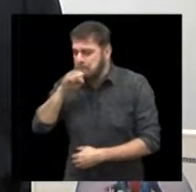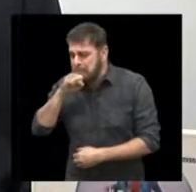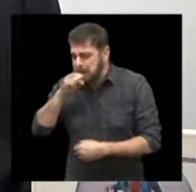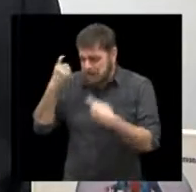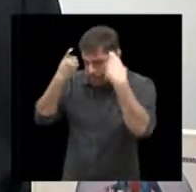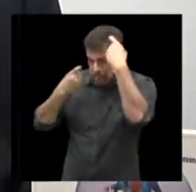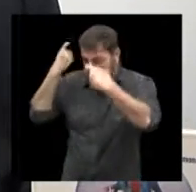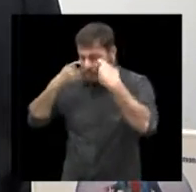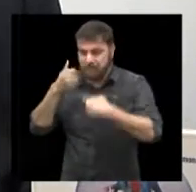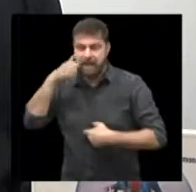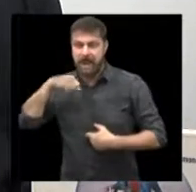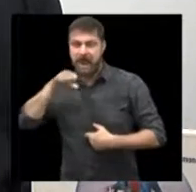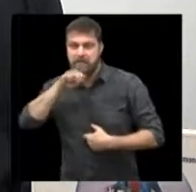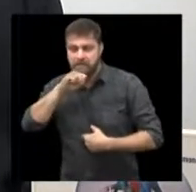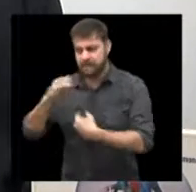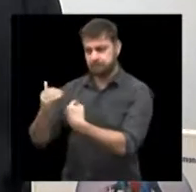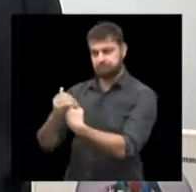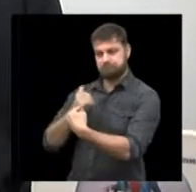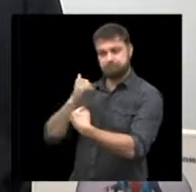orientação por telefone,